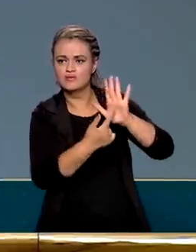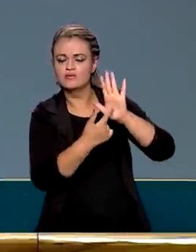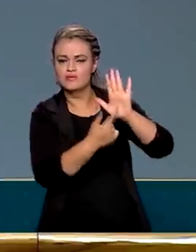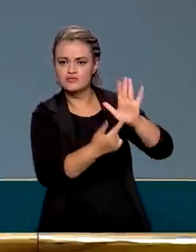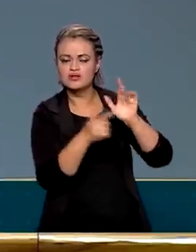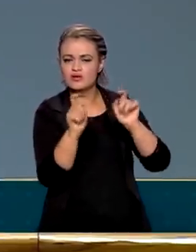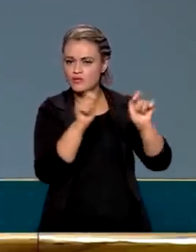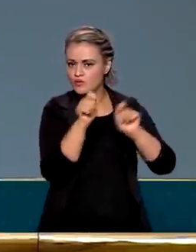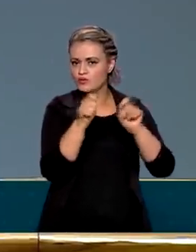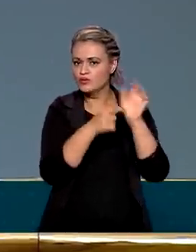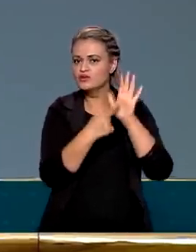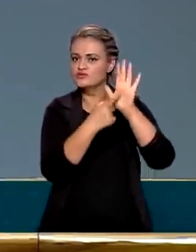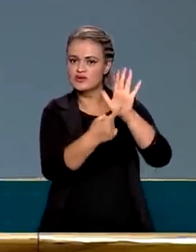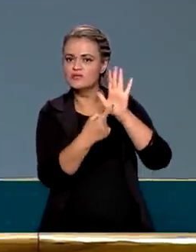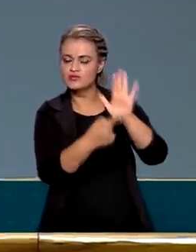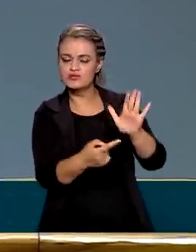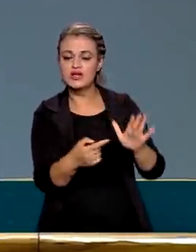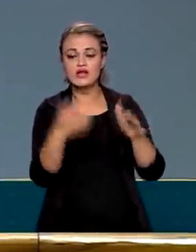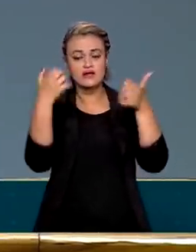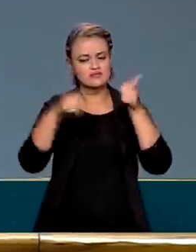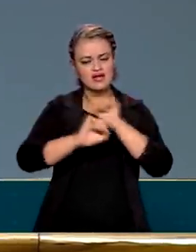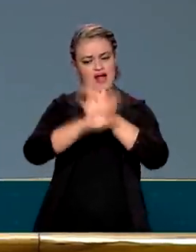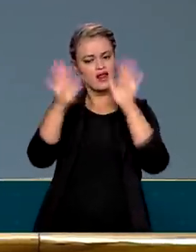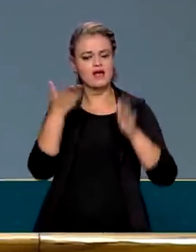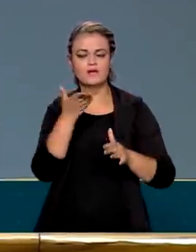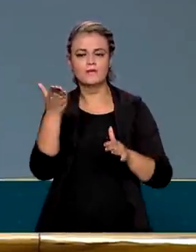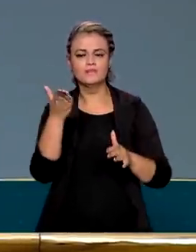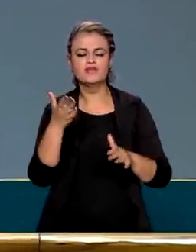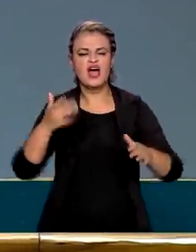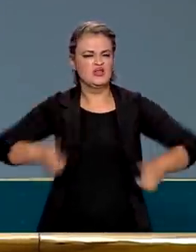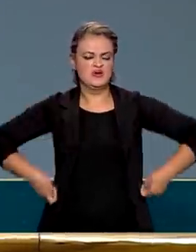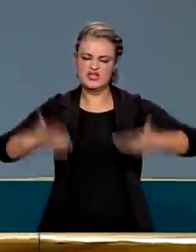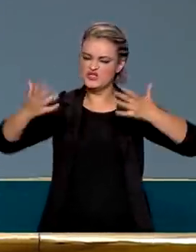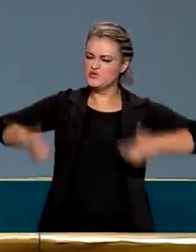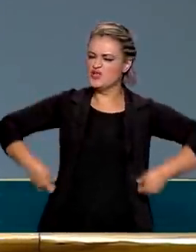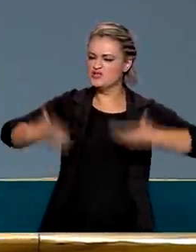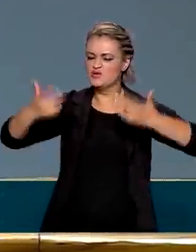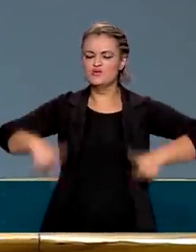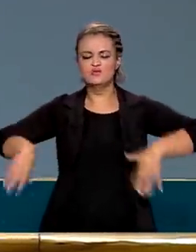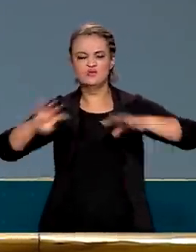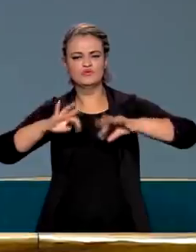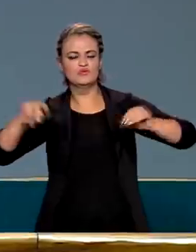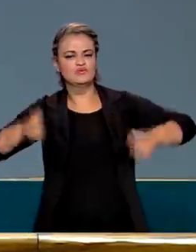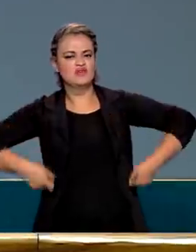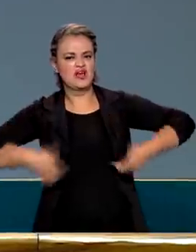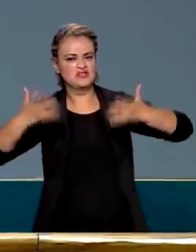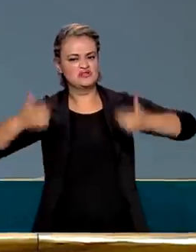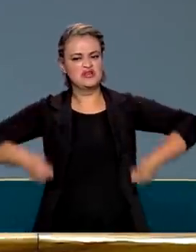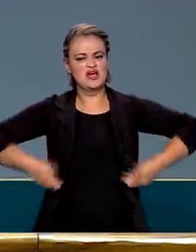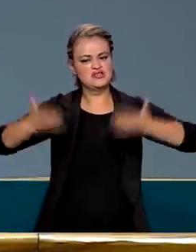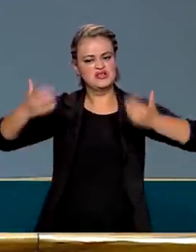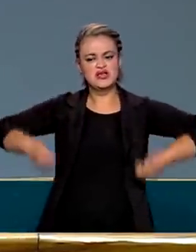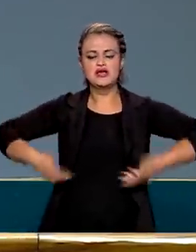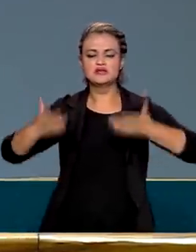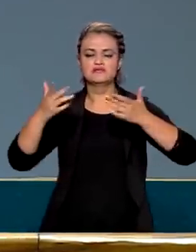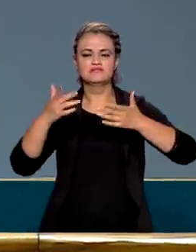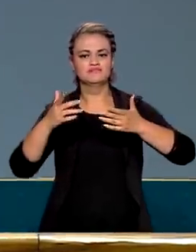com o controle do... Então, eu quero deixar isso muito claro. Você fala assim, não, estão estourando tudo, a ala política venceu, agora começou a gastança.